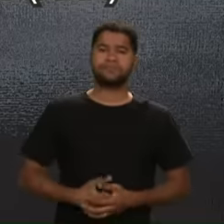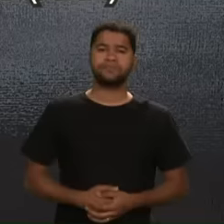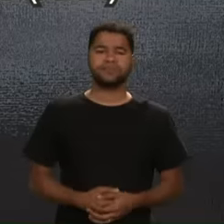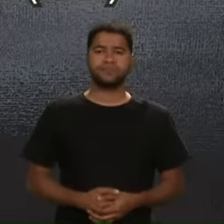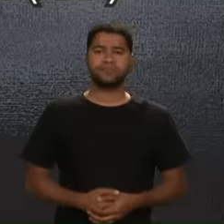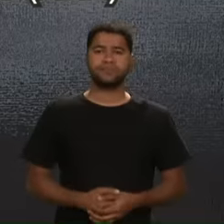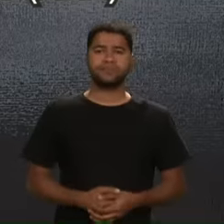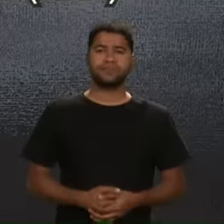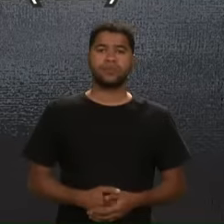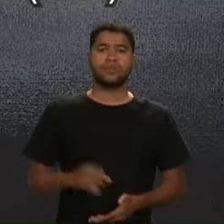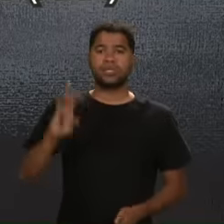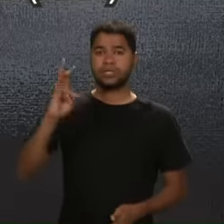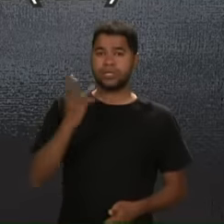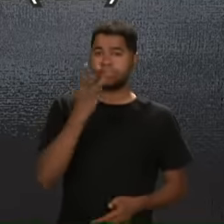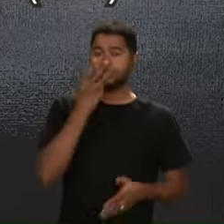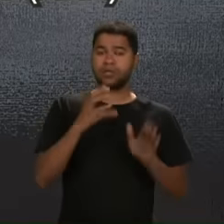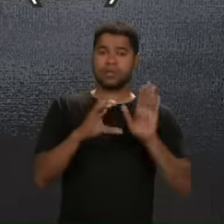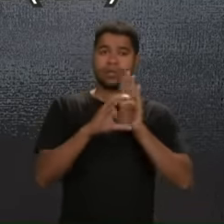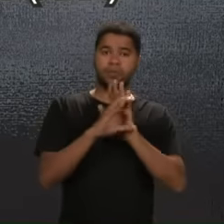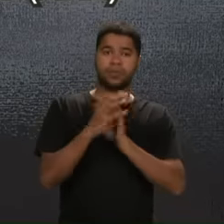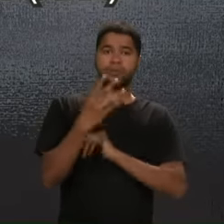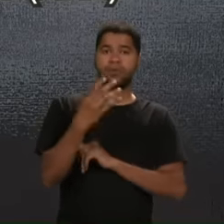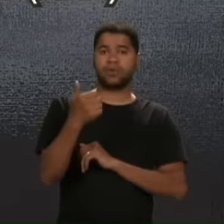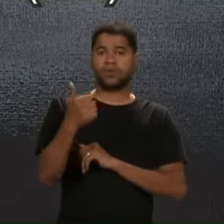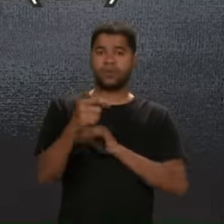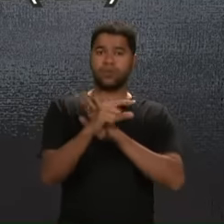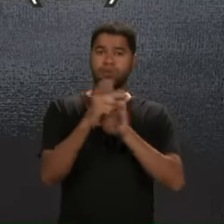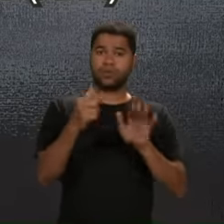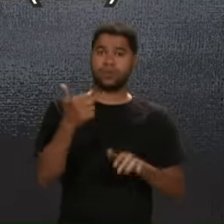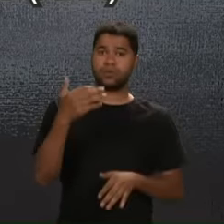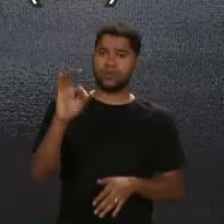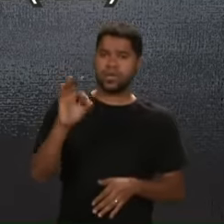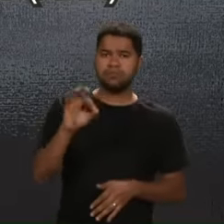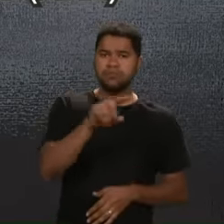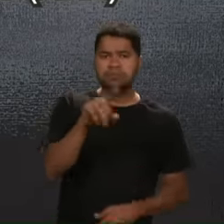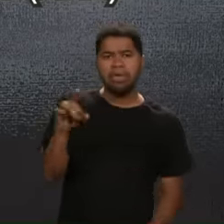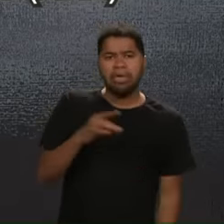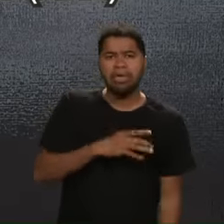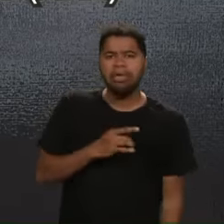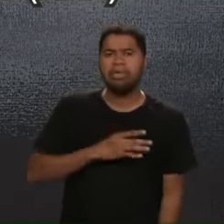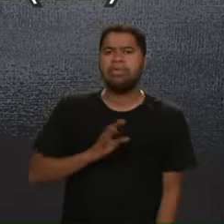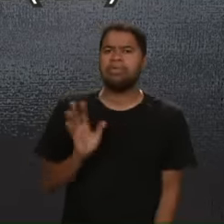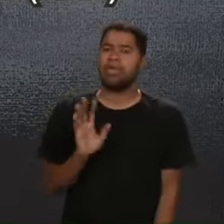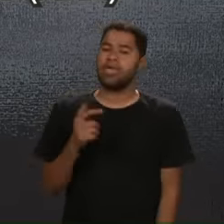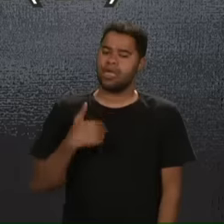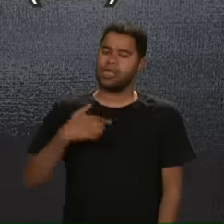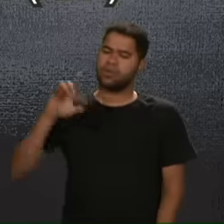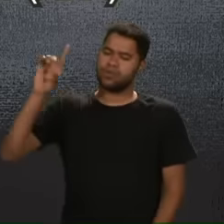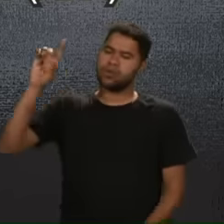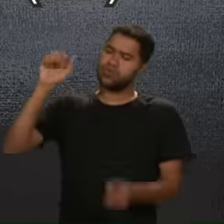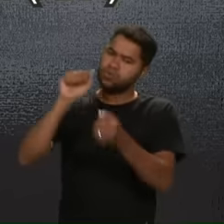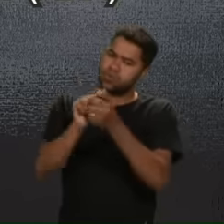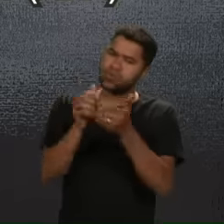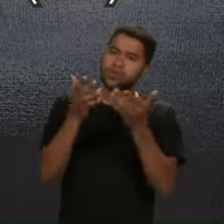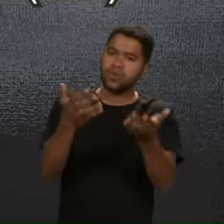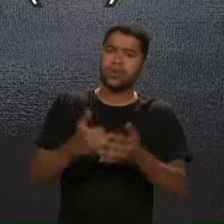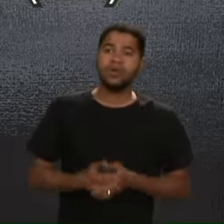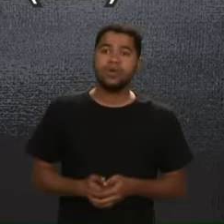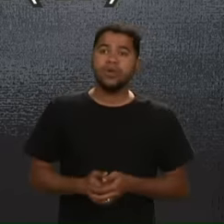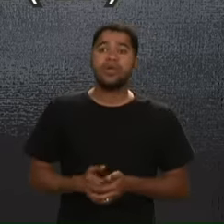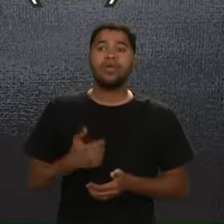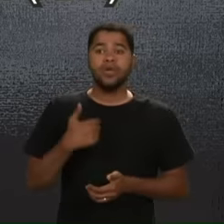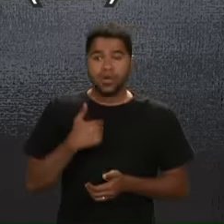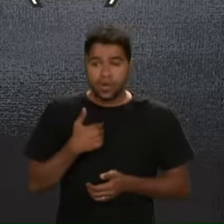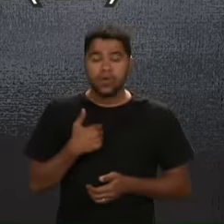Isaías 41, versículo Não temas Porque eu sou contigo Não te assombres Porque eu sou o teu